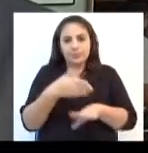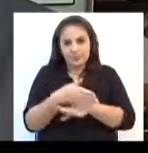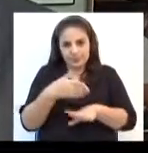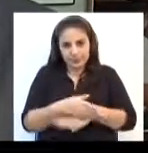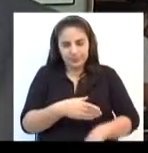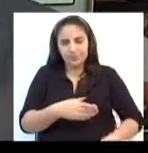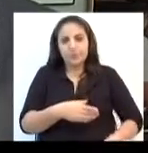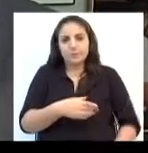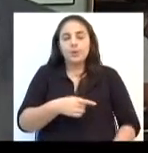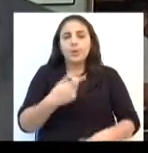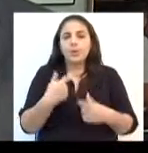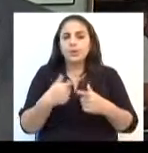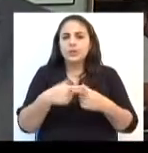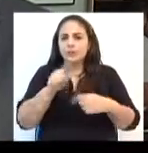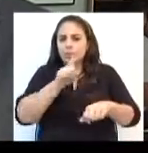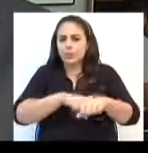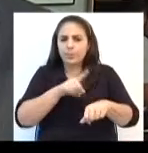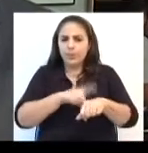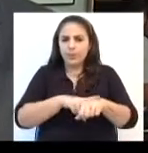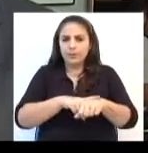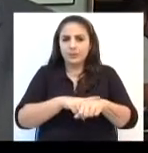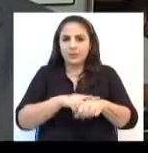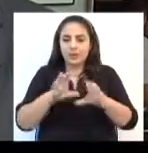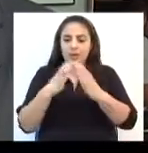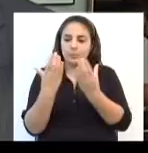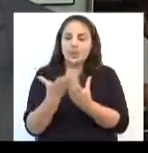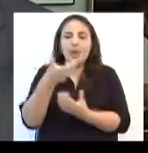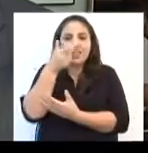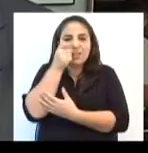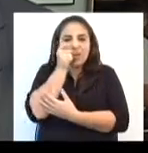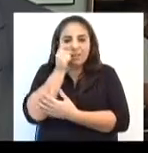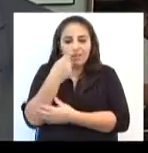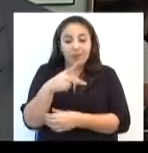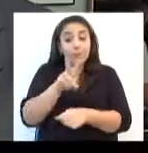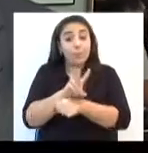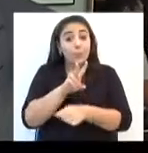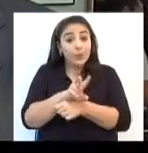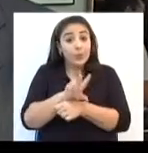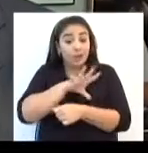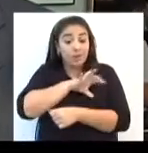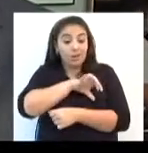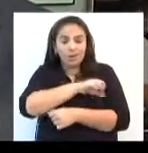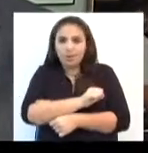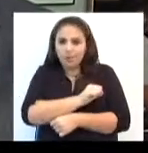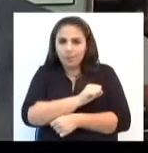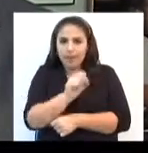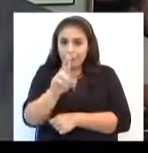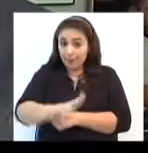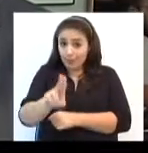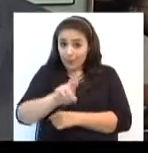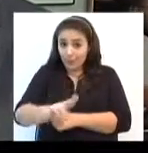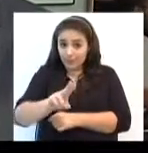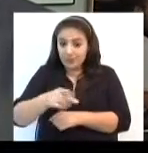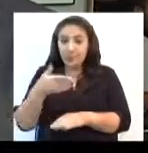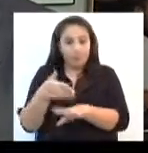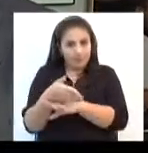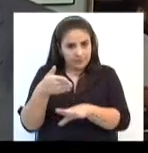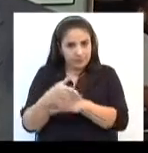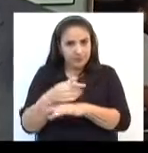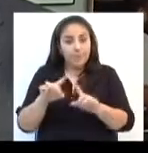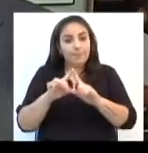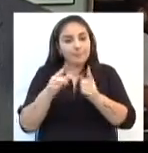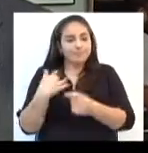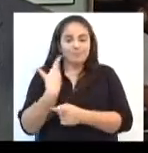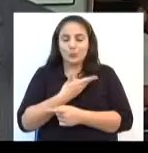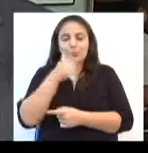participação. Porque quando a comunidade adota, ela cuida, ela ama, ela ocupa, ela participa. E